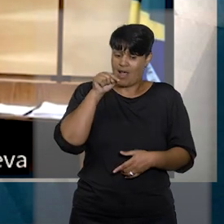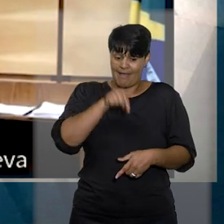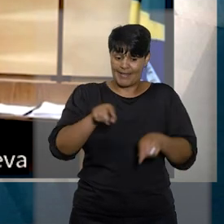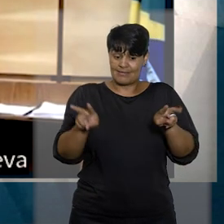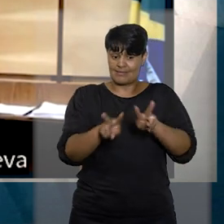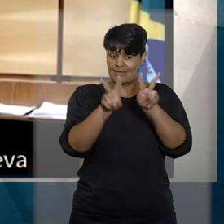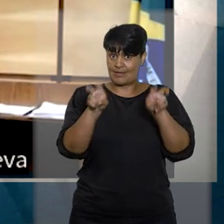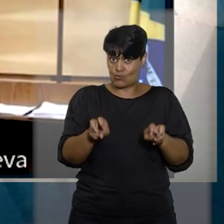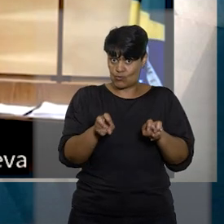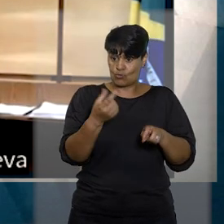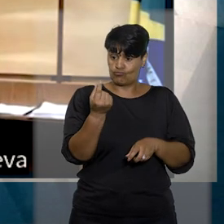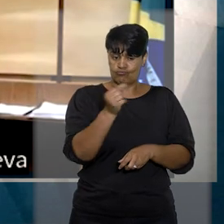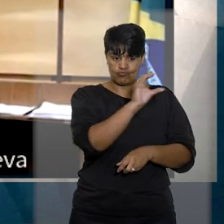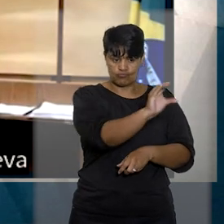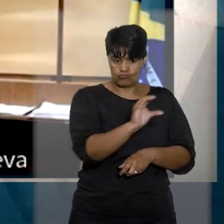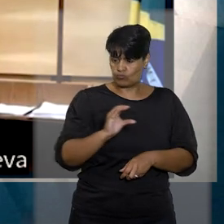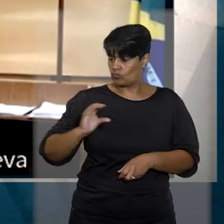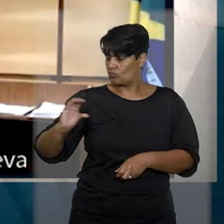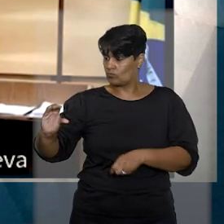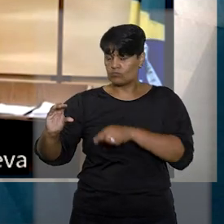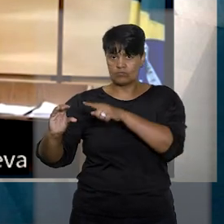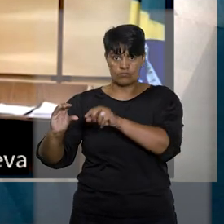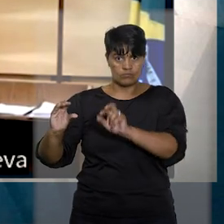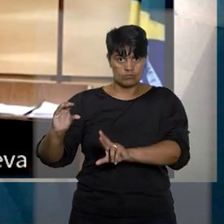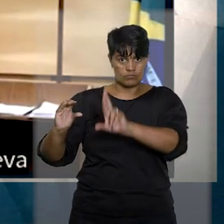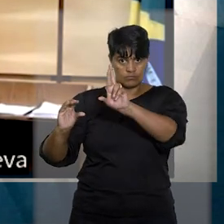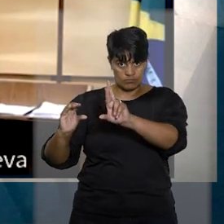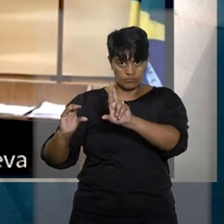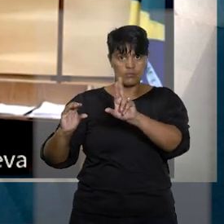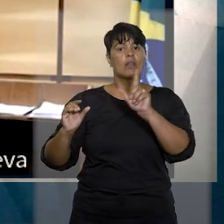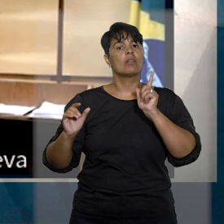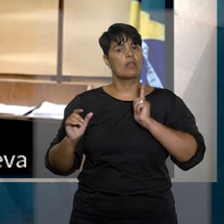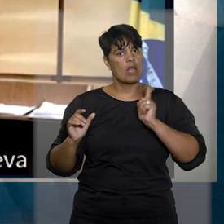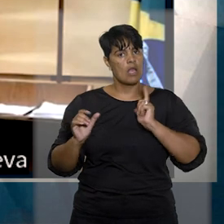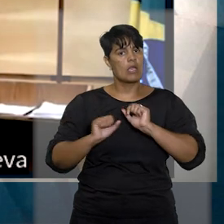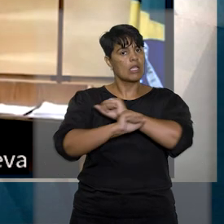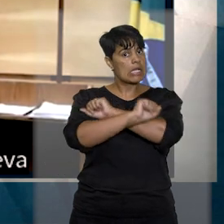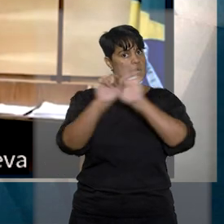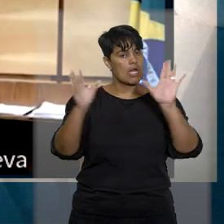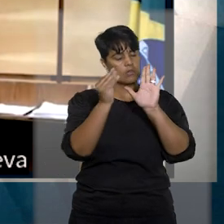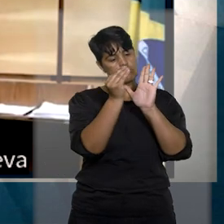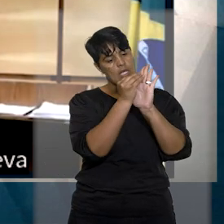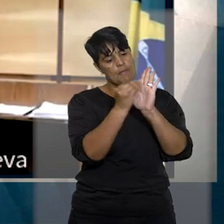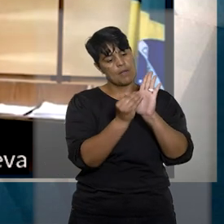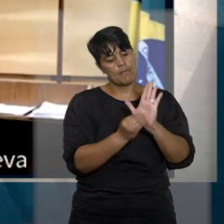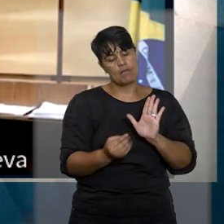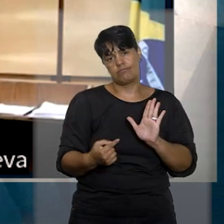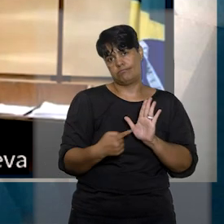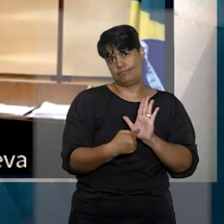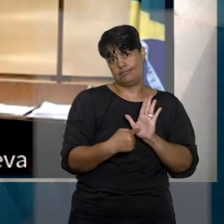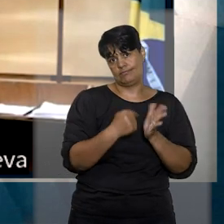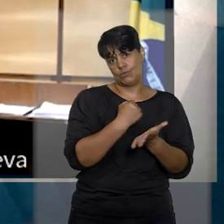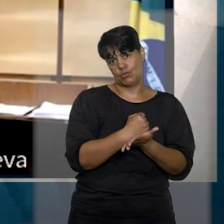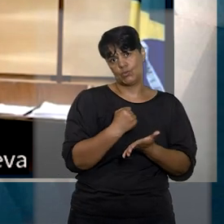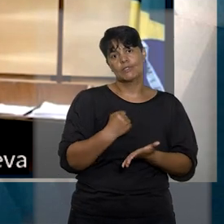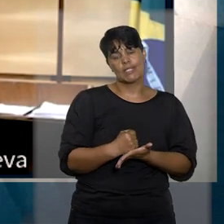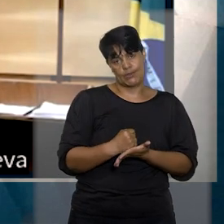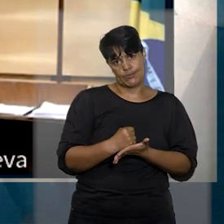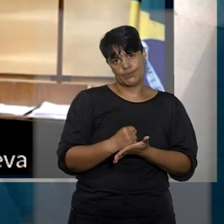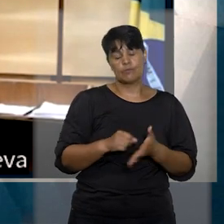caso em julgamento, o repasse da comissão ao tomador do crédito consta expressamente nos contratos assinados entre as partes.